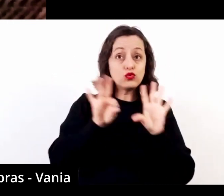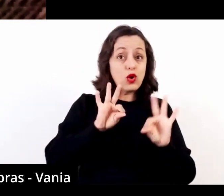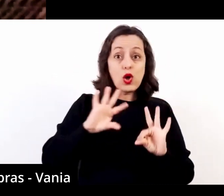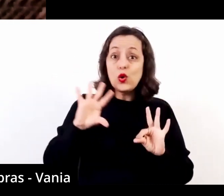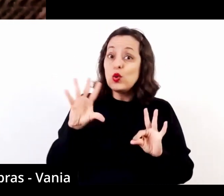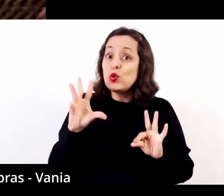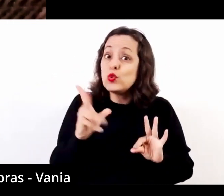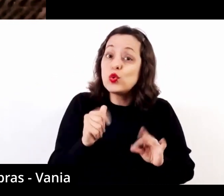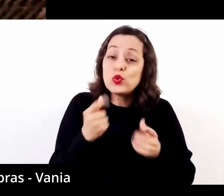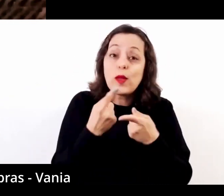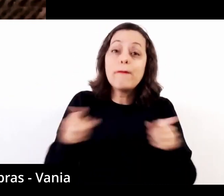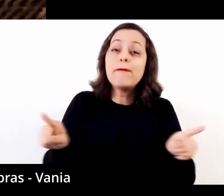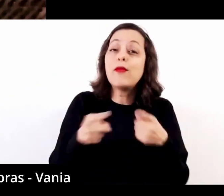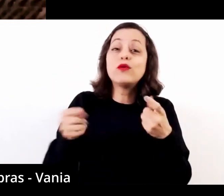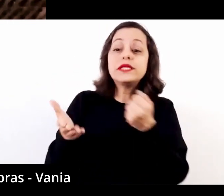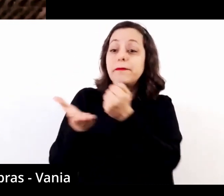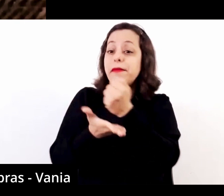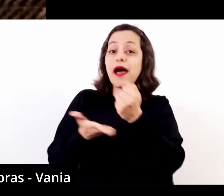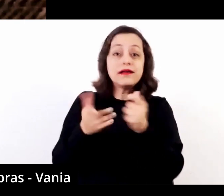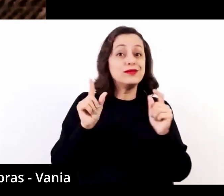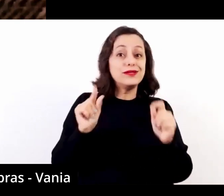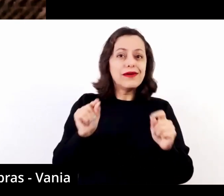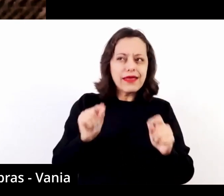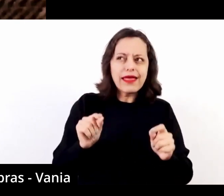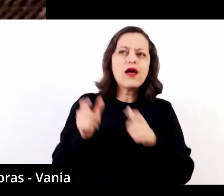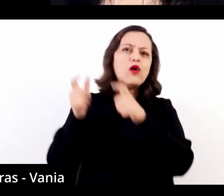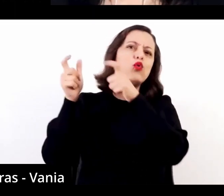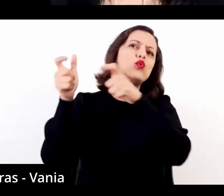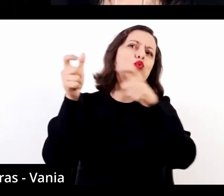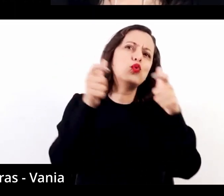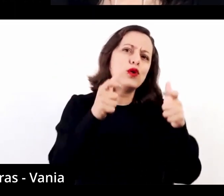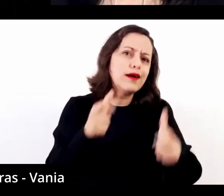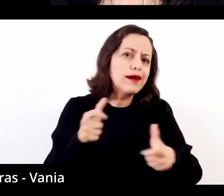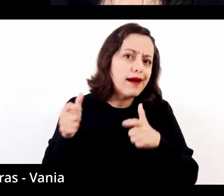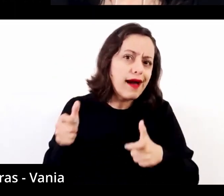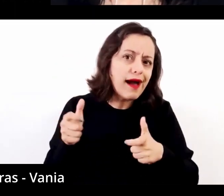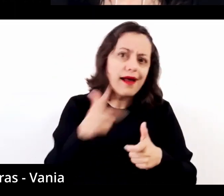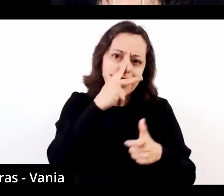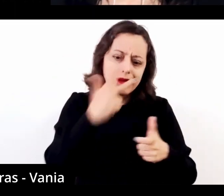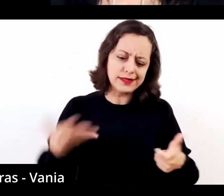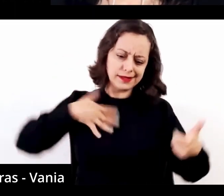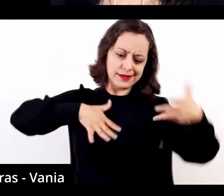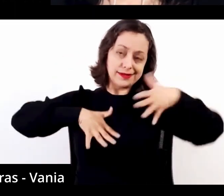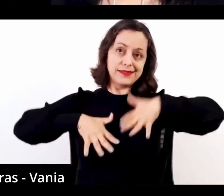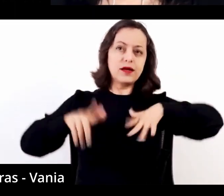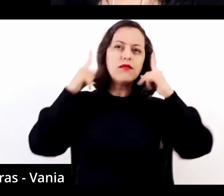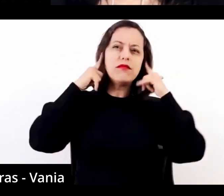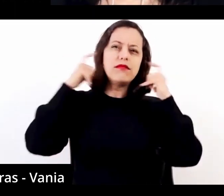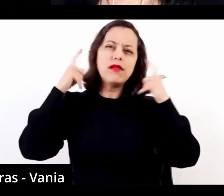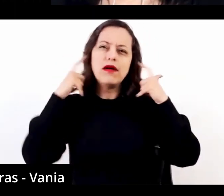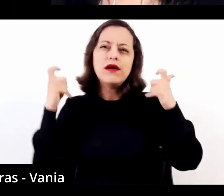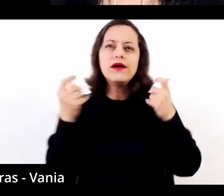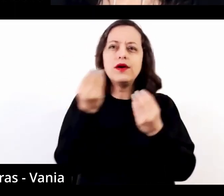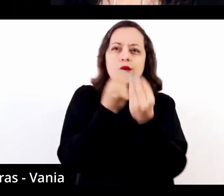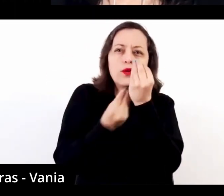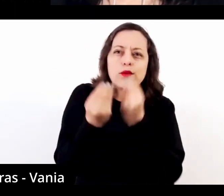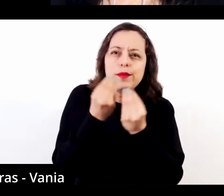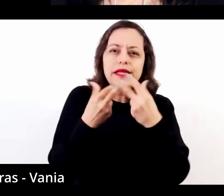são todos tingidos por esses lugares que têm a latinidade dos sons, da